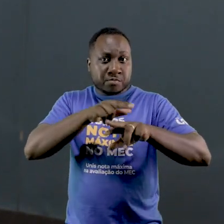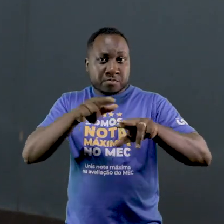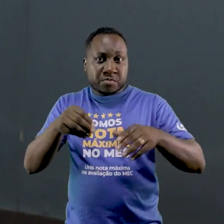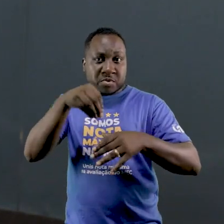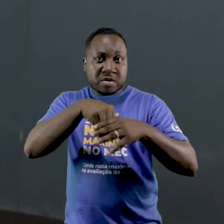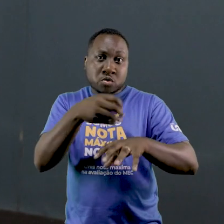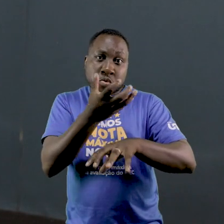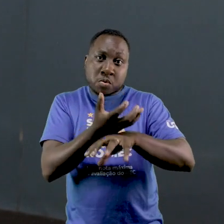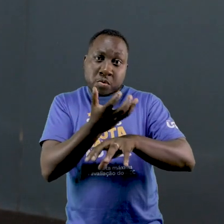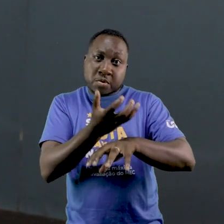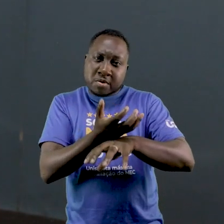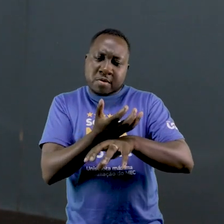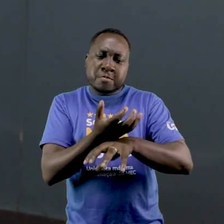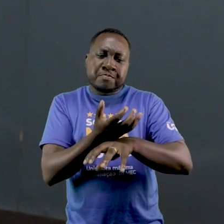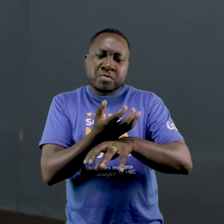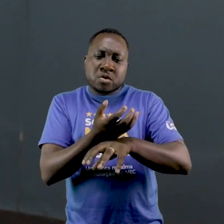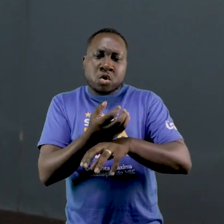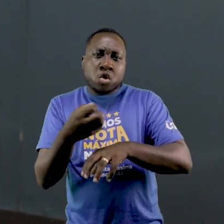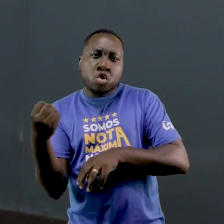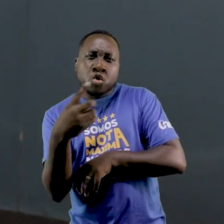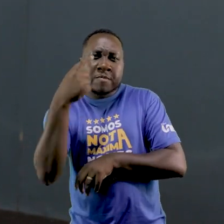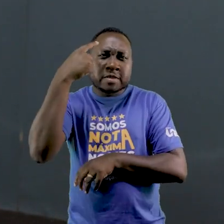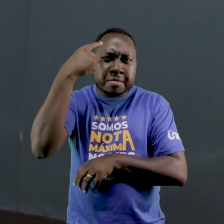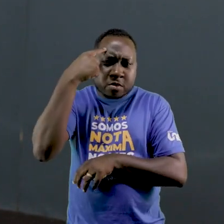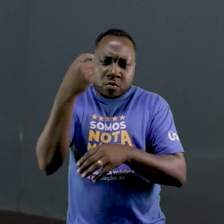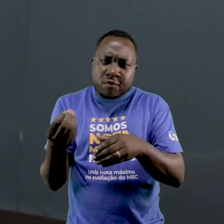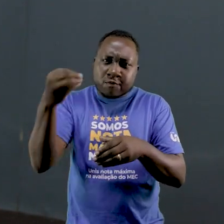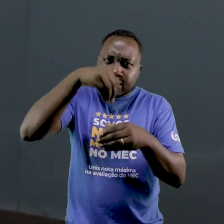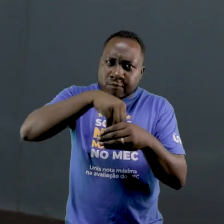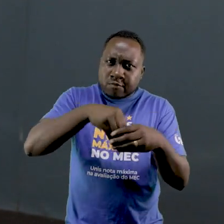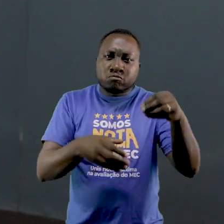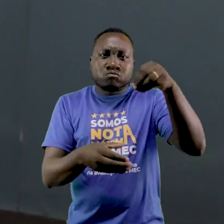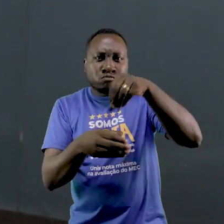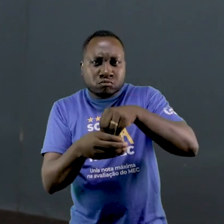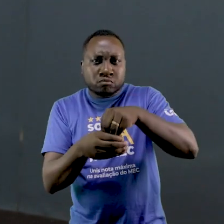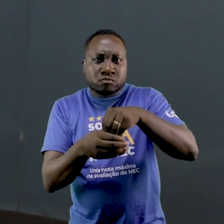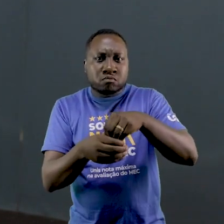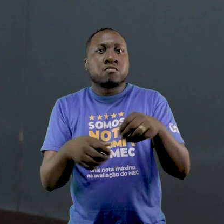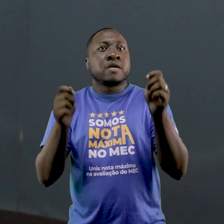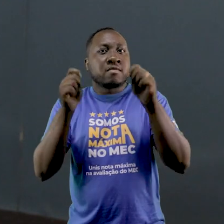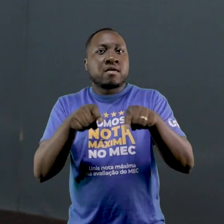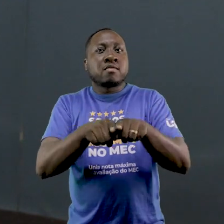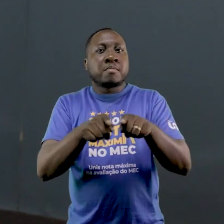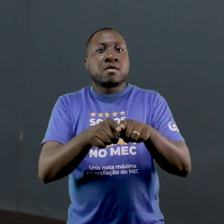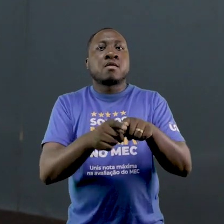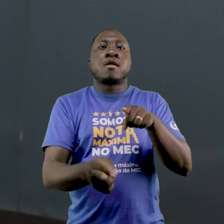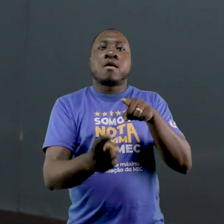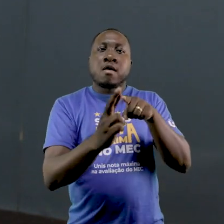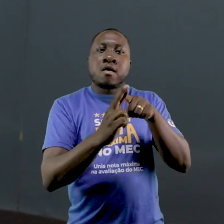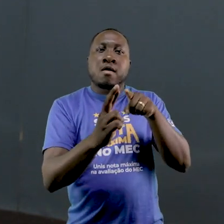com a diversidade nos currículos, no qual foram incluídas novas perspectivas dos currículos acadêmicos,